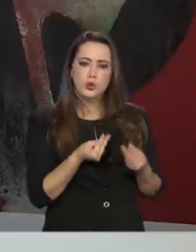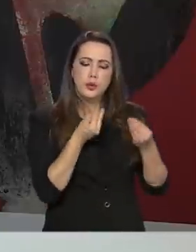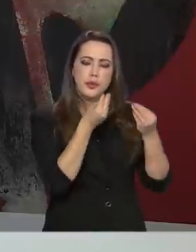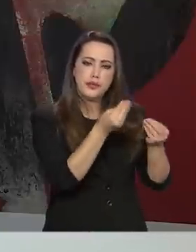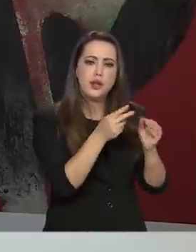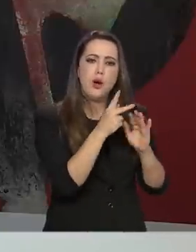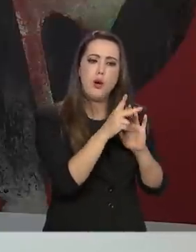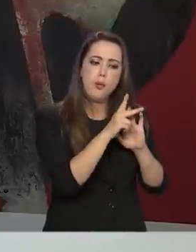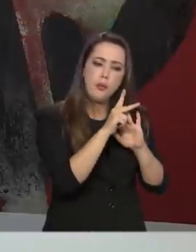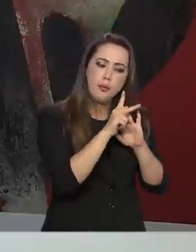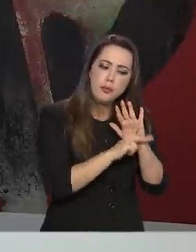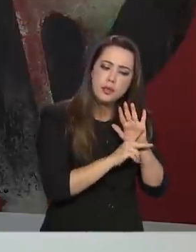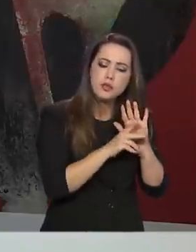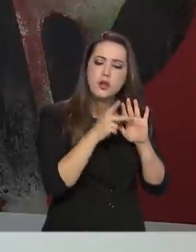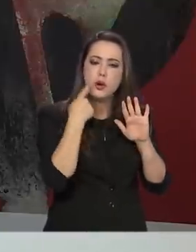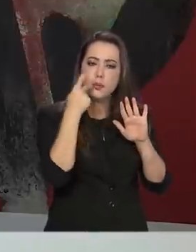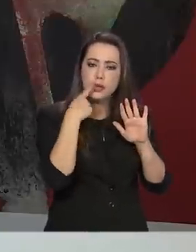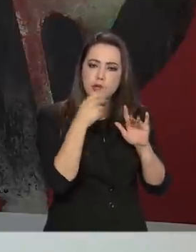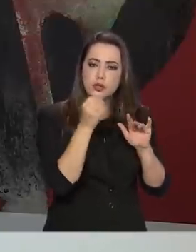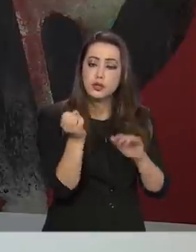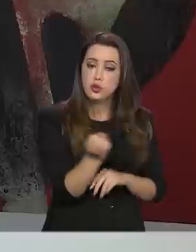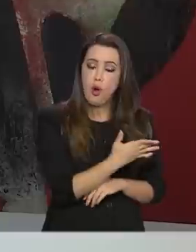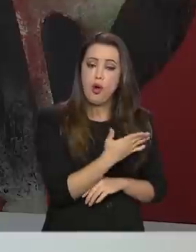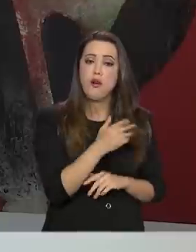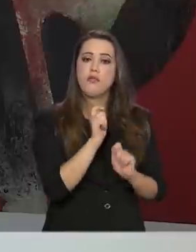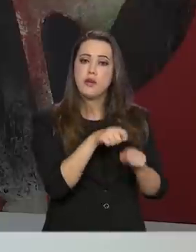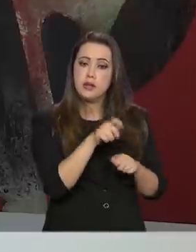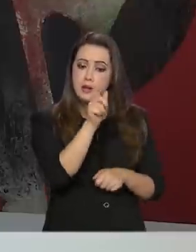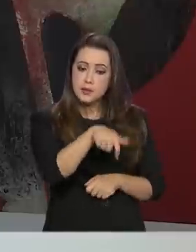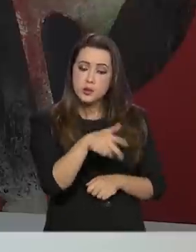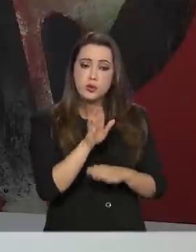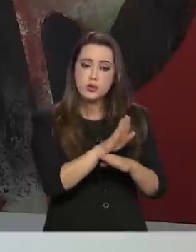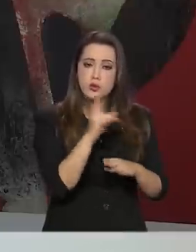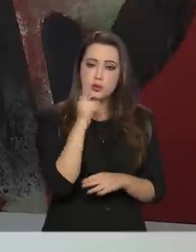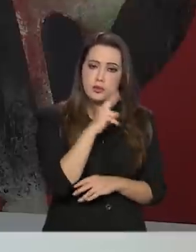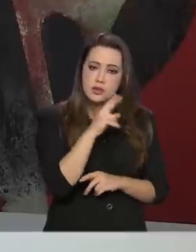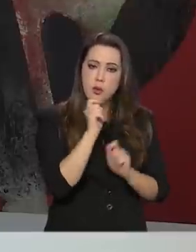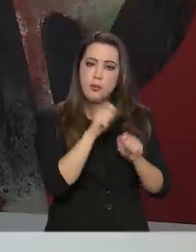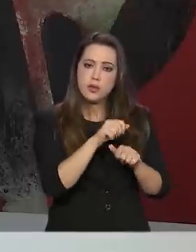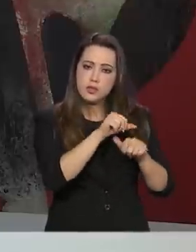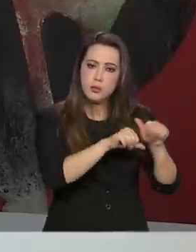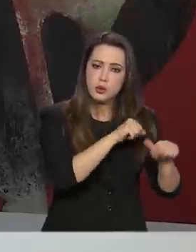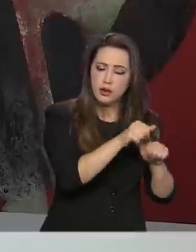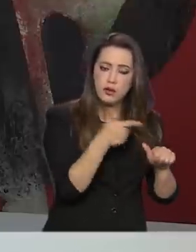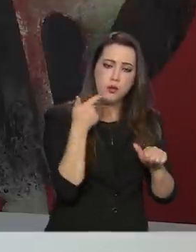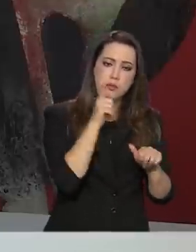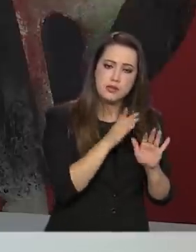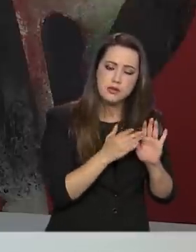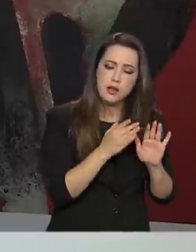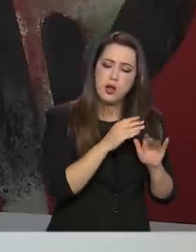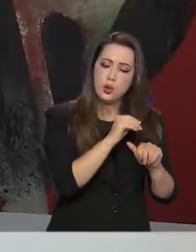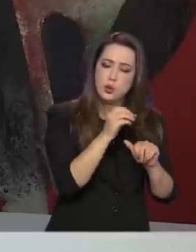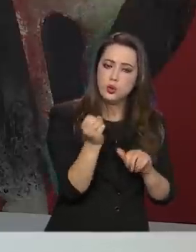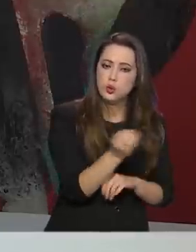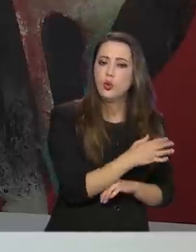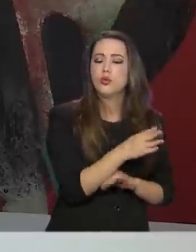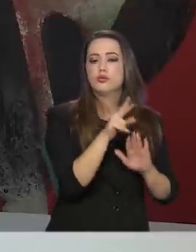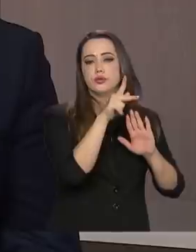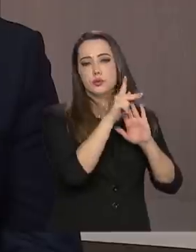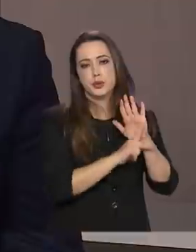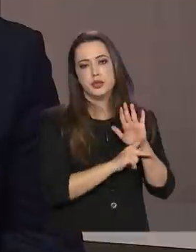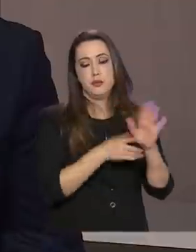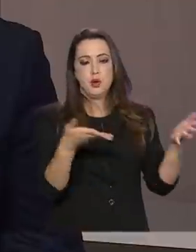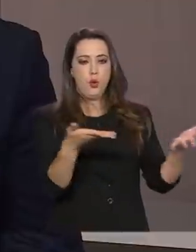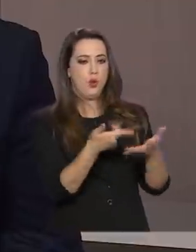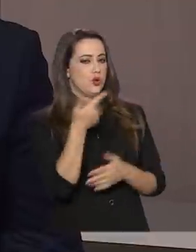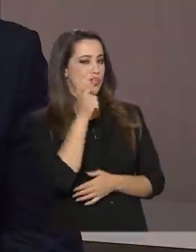consigam transitar do auxílio emergencial para o Renda Brasil. Mas, certamente, o programa não tem como continuar nos moldes atuais.